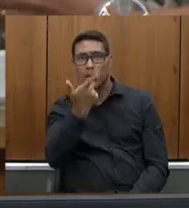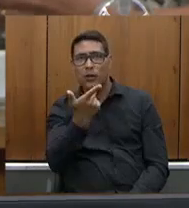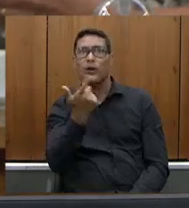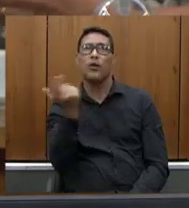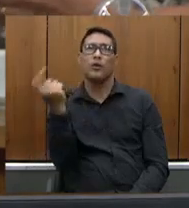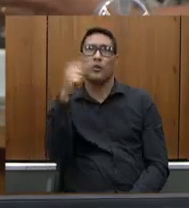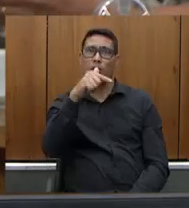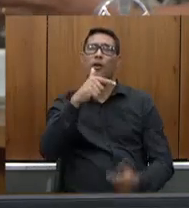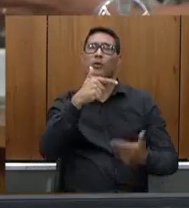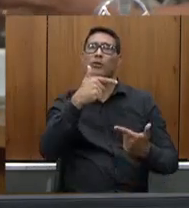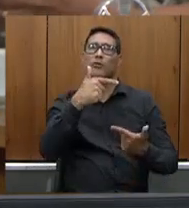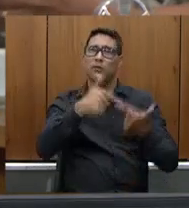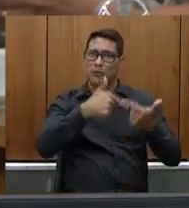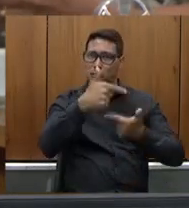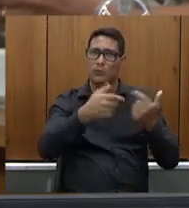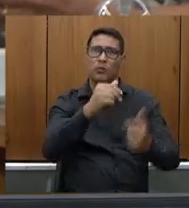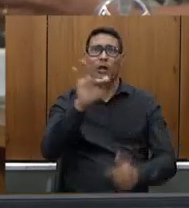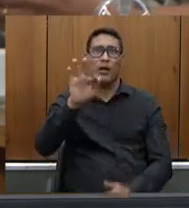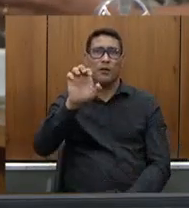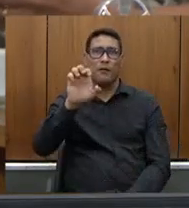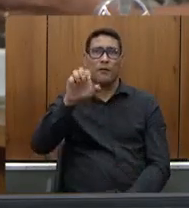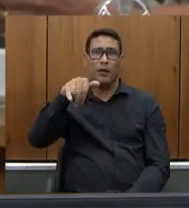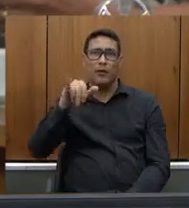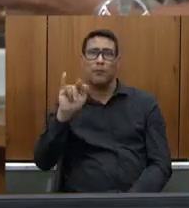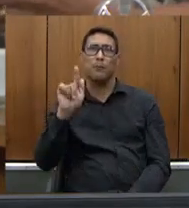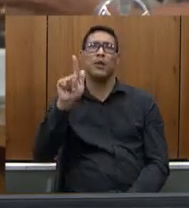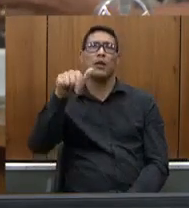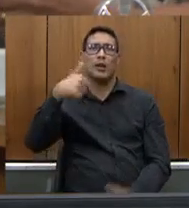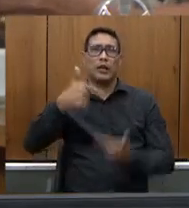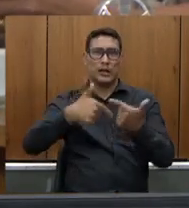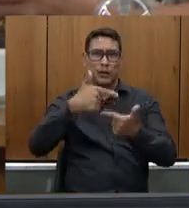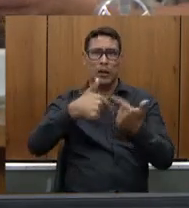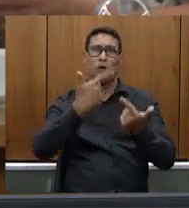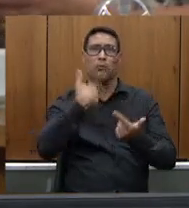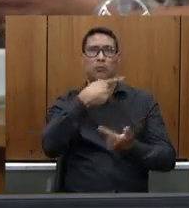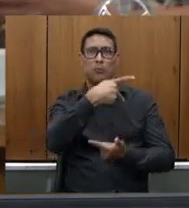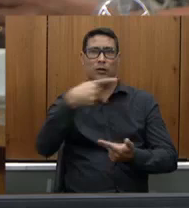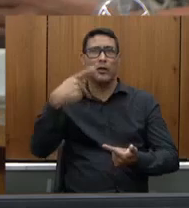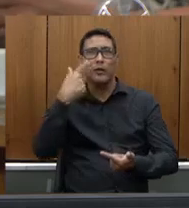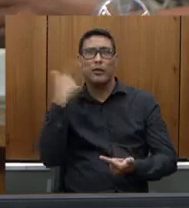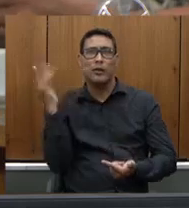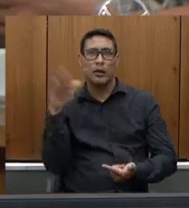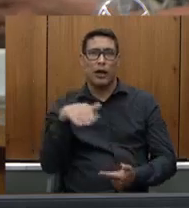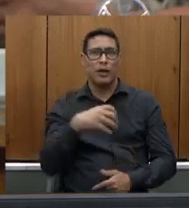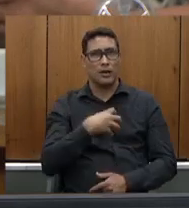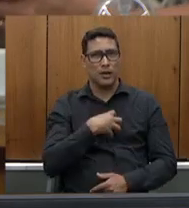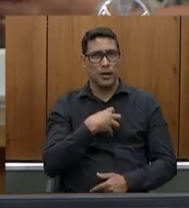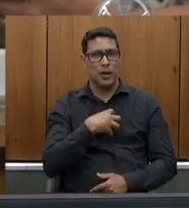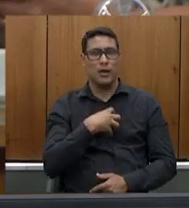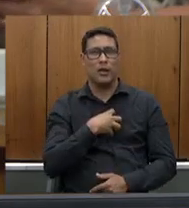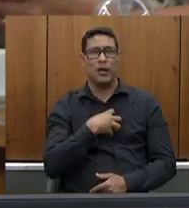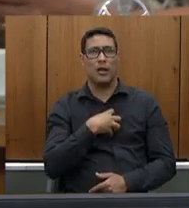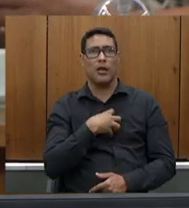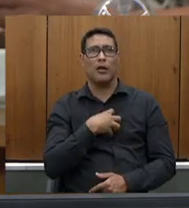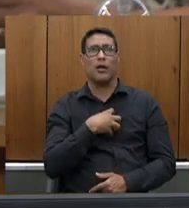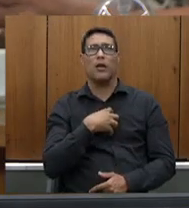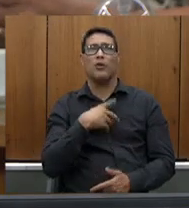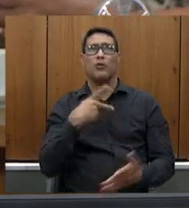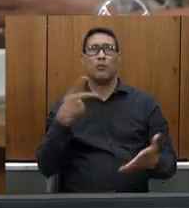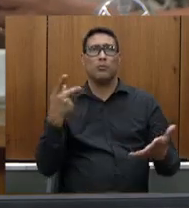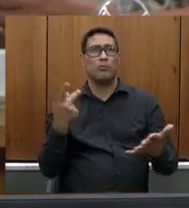FEMIG muito tempo como presidente via a dificuldade de trazer tantos pacientes com a realidade como queimadora